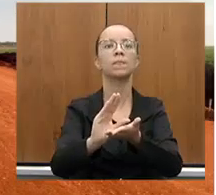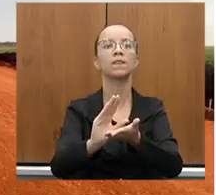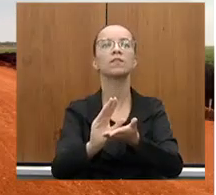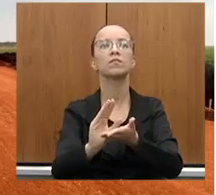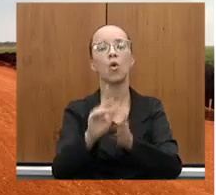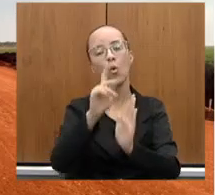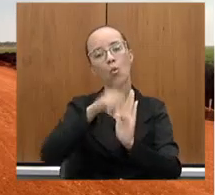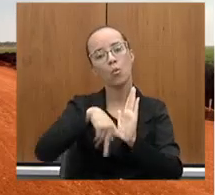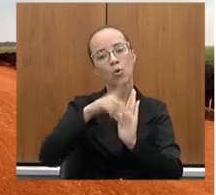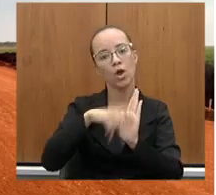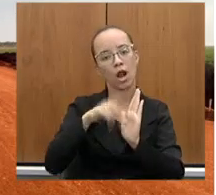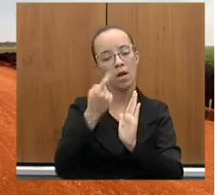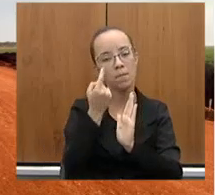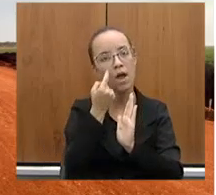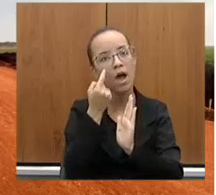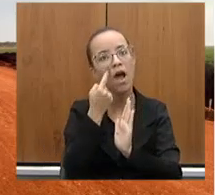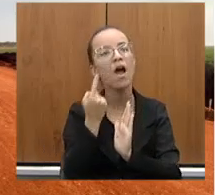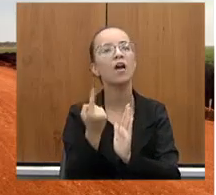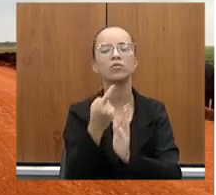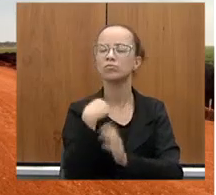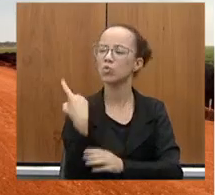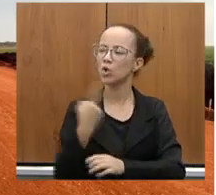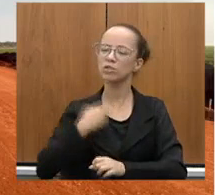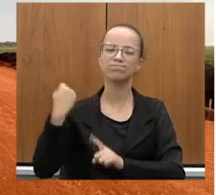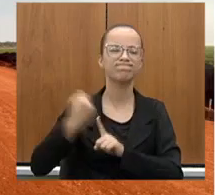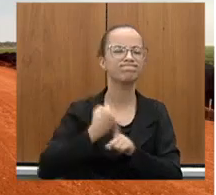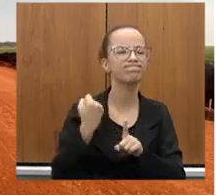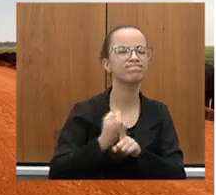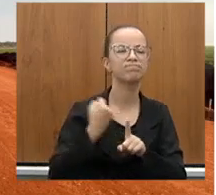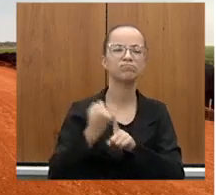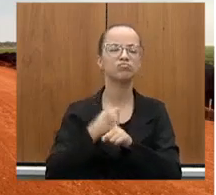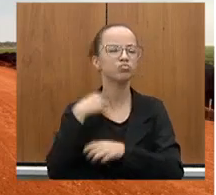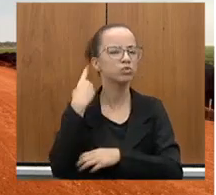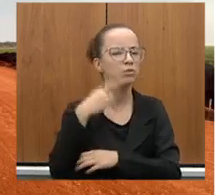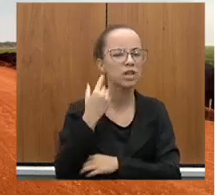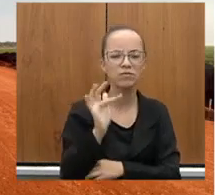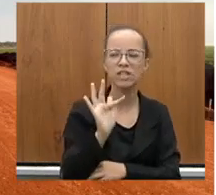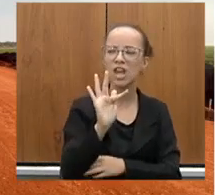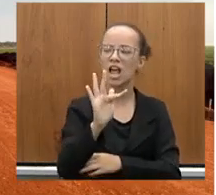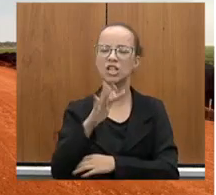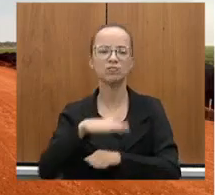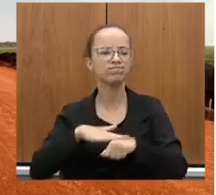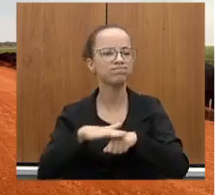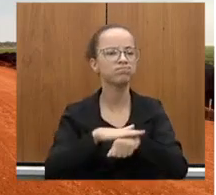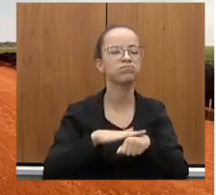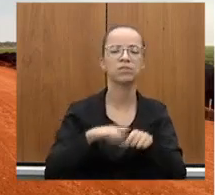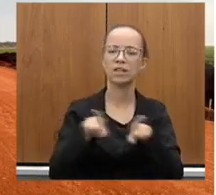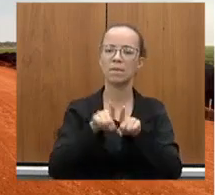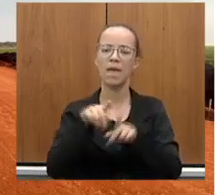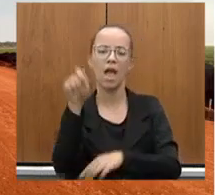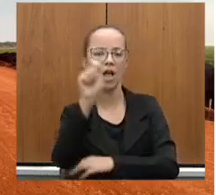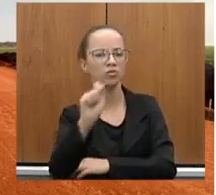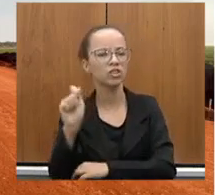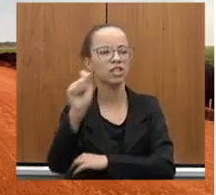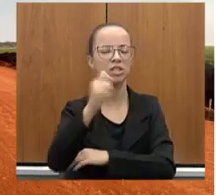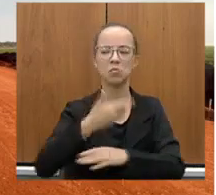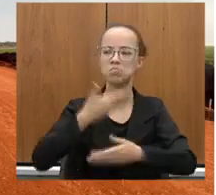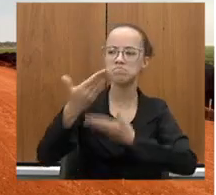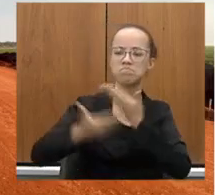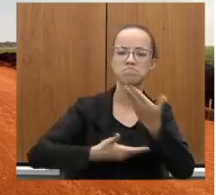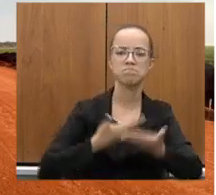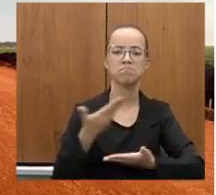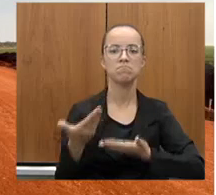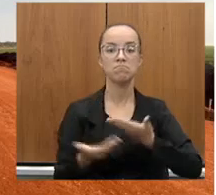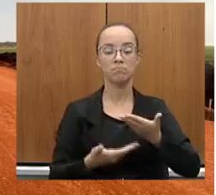Rodovia. Então, fomos atrás disso, junto aos deputados federais, junto às associações, e isso permitiu, por exemplo,